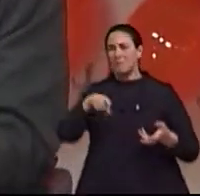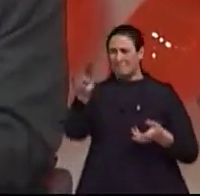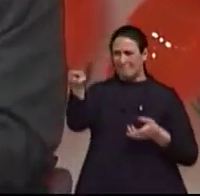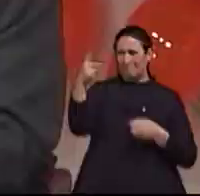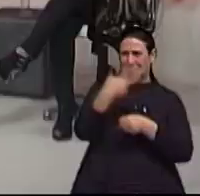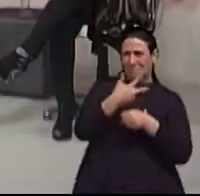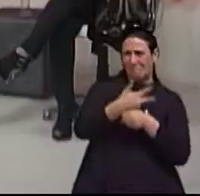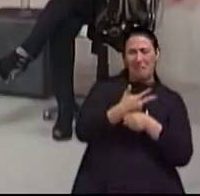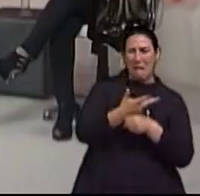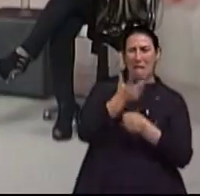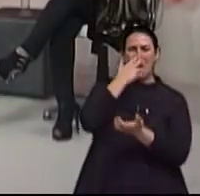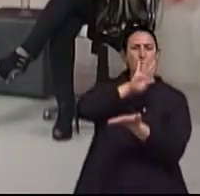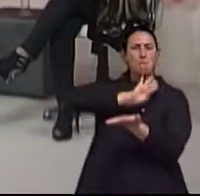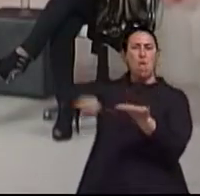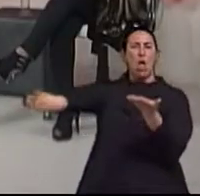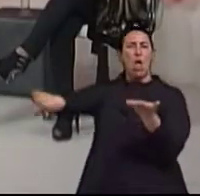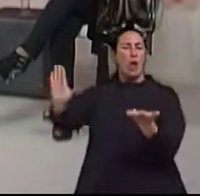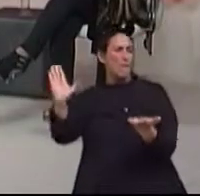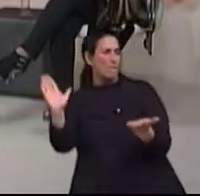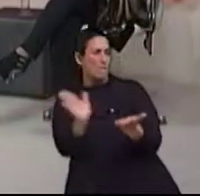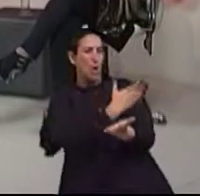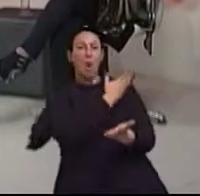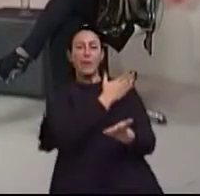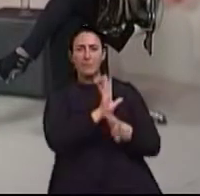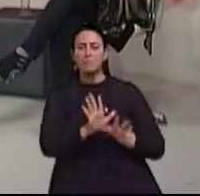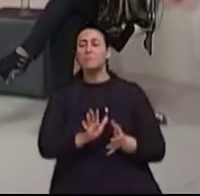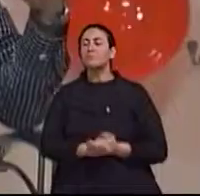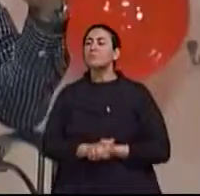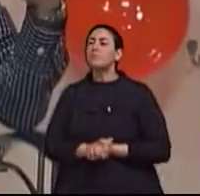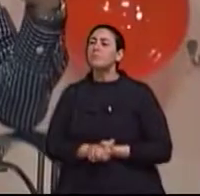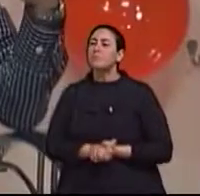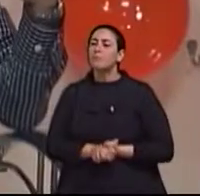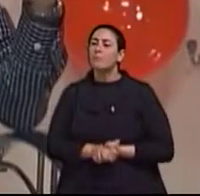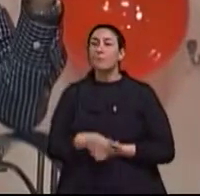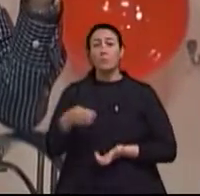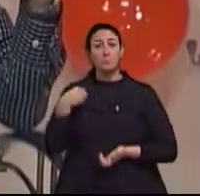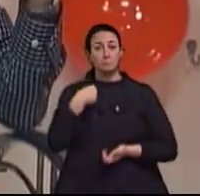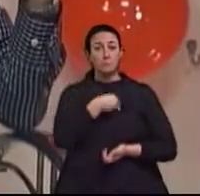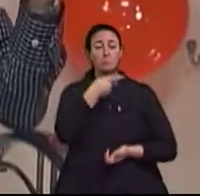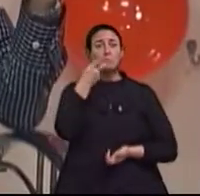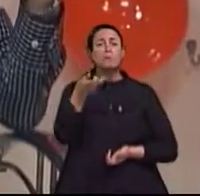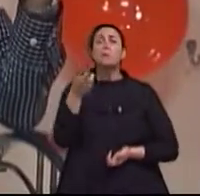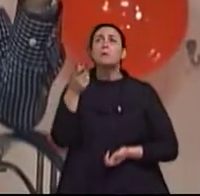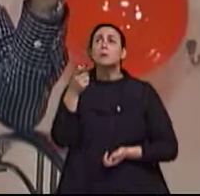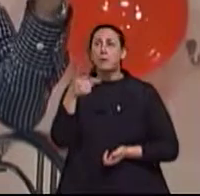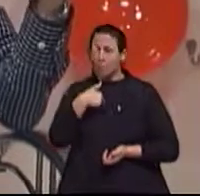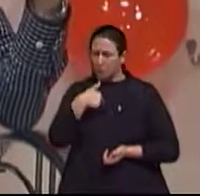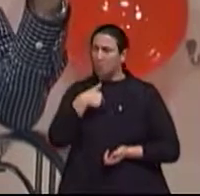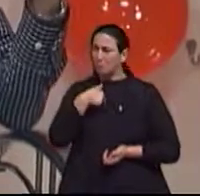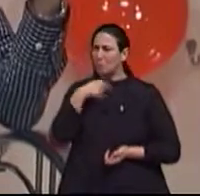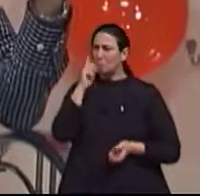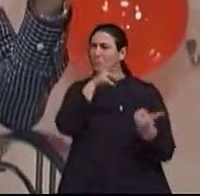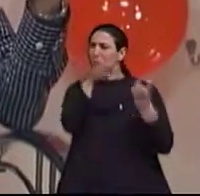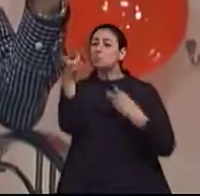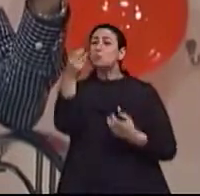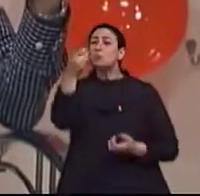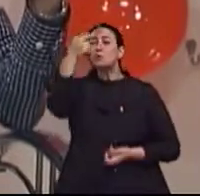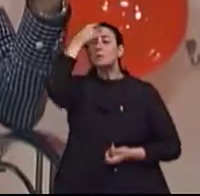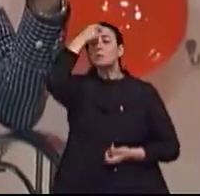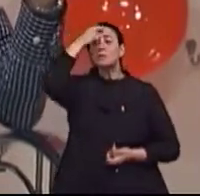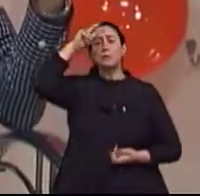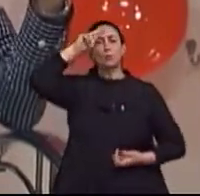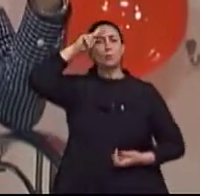esquecimento mesmo. vejo, infelizmente, Isabel, na rua, eu vejo uma certa consciência egocêntrica das pessoas.